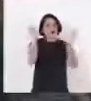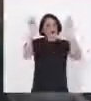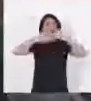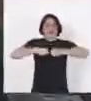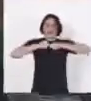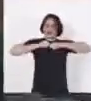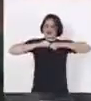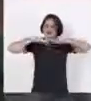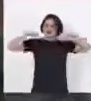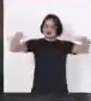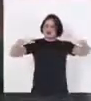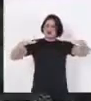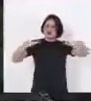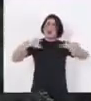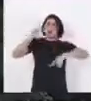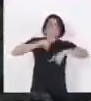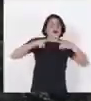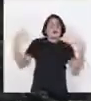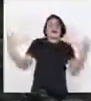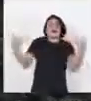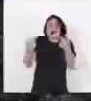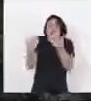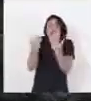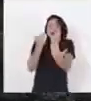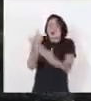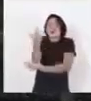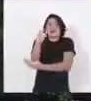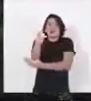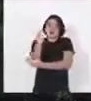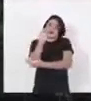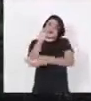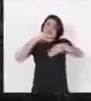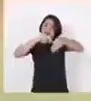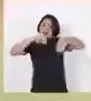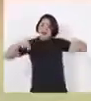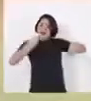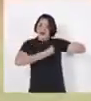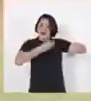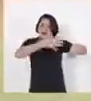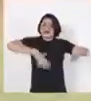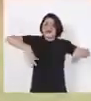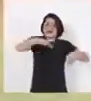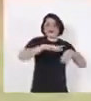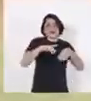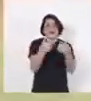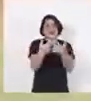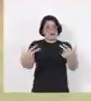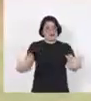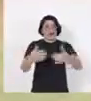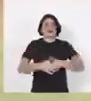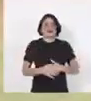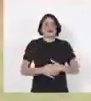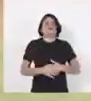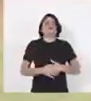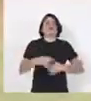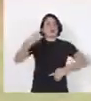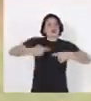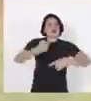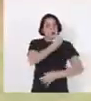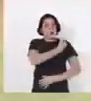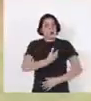uma riqueza incomparável em recursos naturais, biodiversidade e mineração. E por políticas públicas velhas,